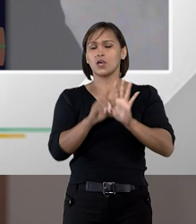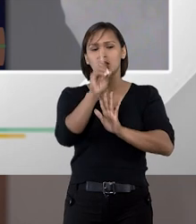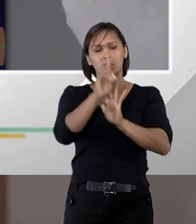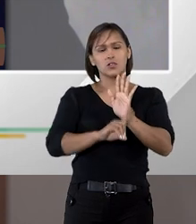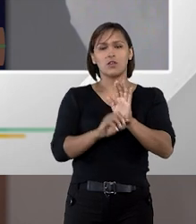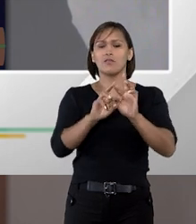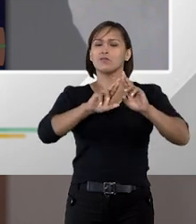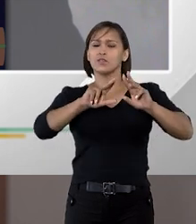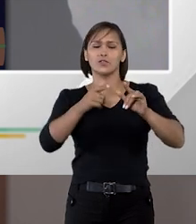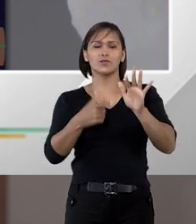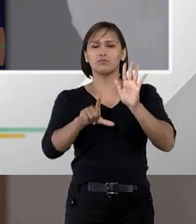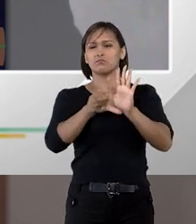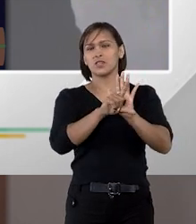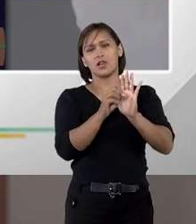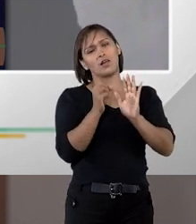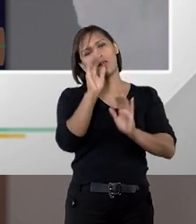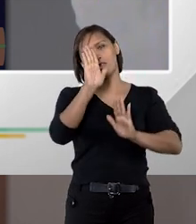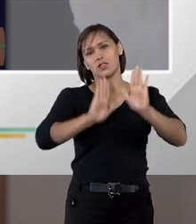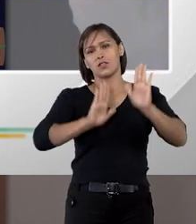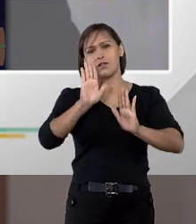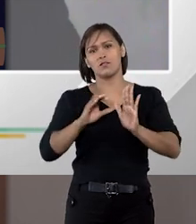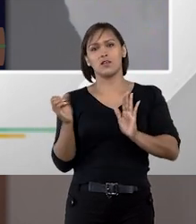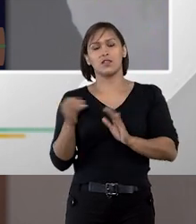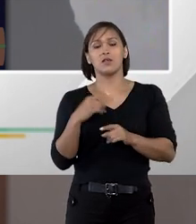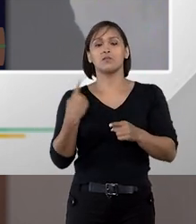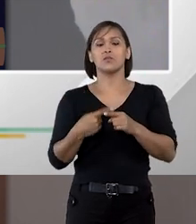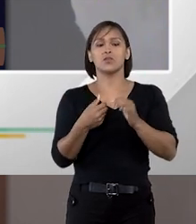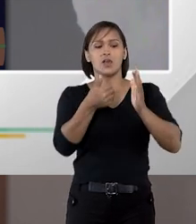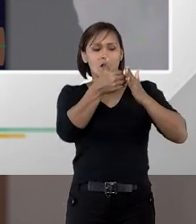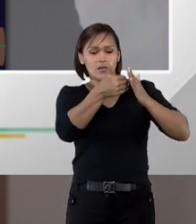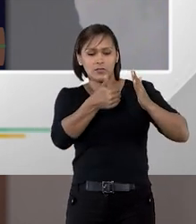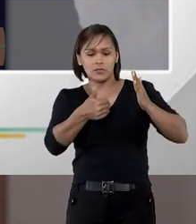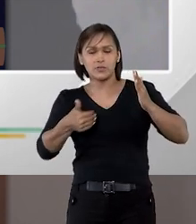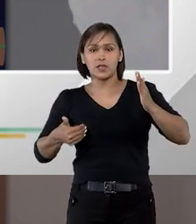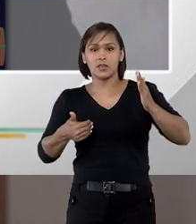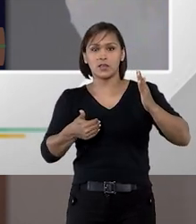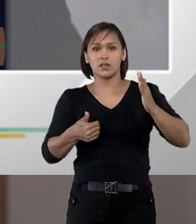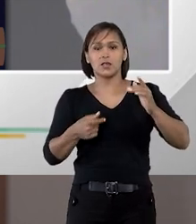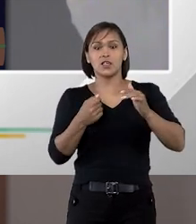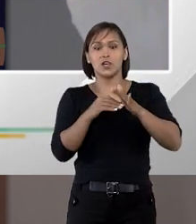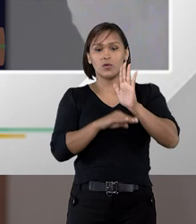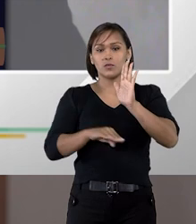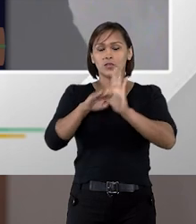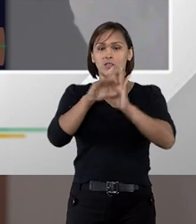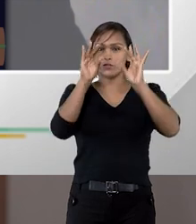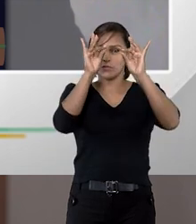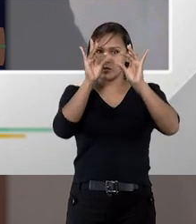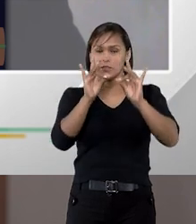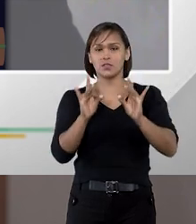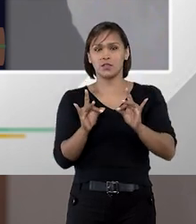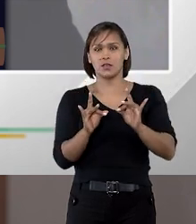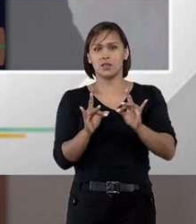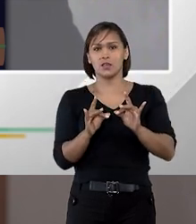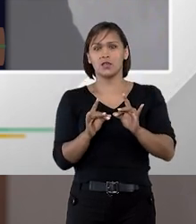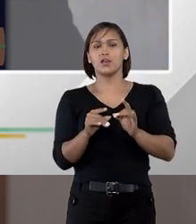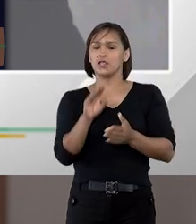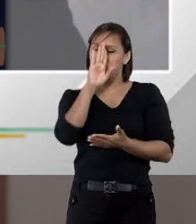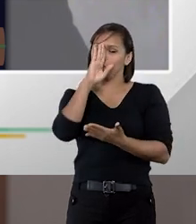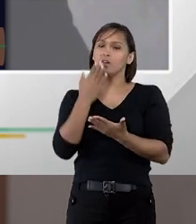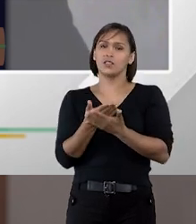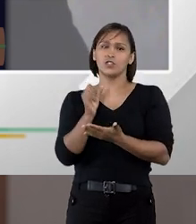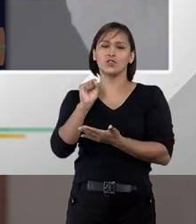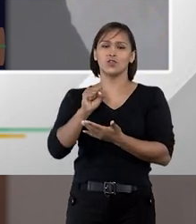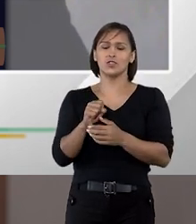acho que não vai ser diferente com a nova lei de licitações até por conta da sua extensão e do seu nível de detalhamento então é muito